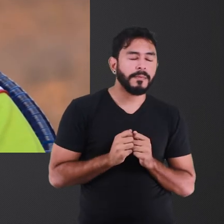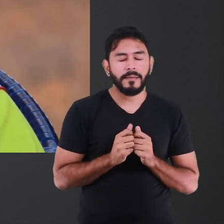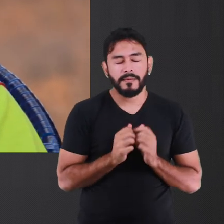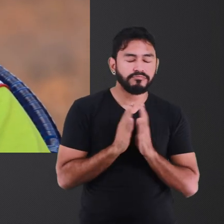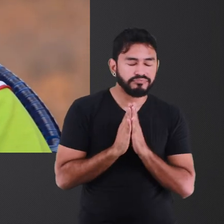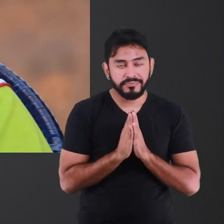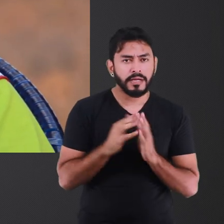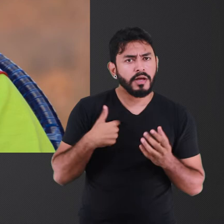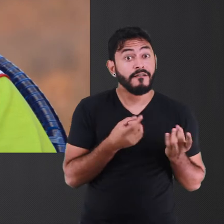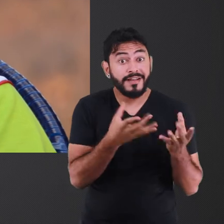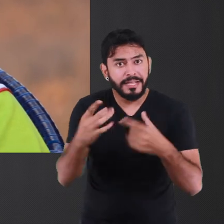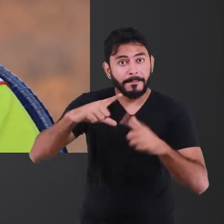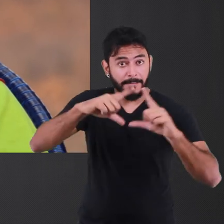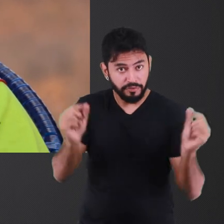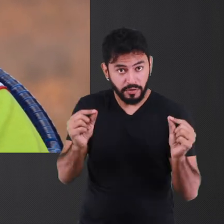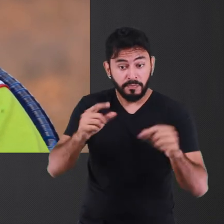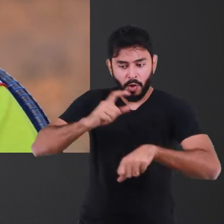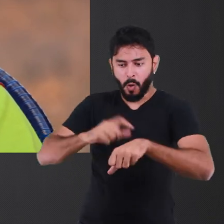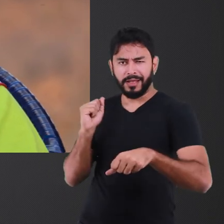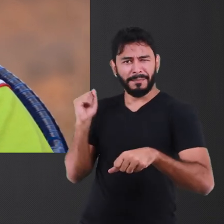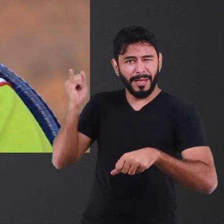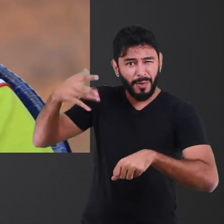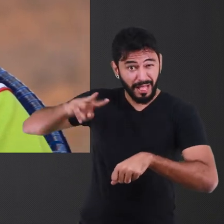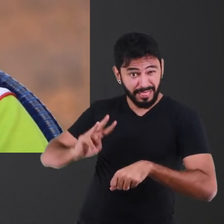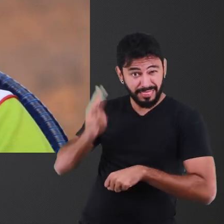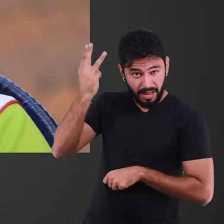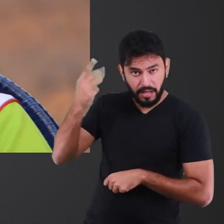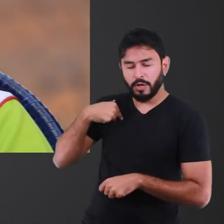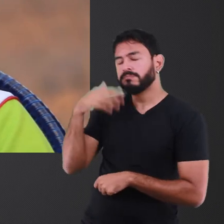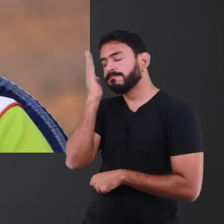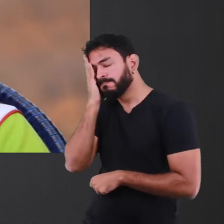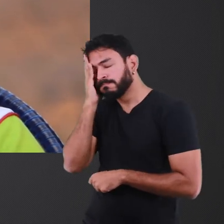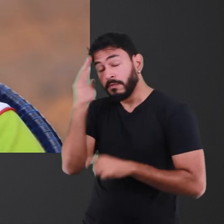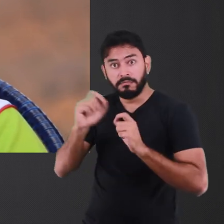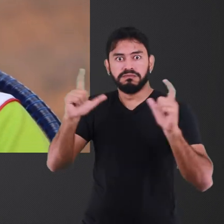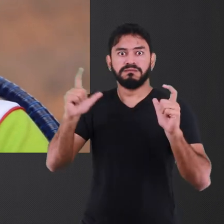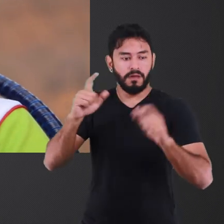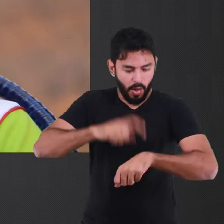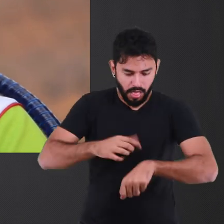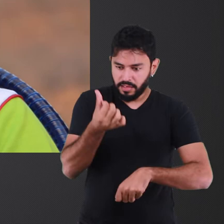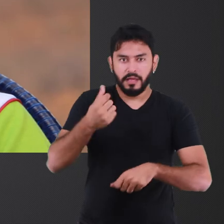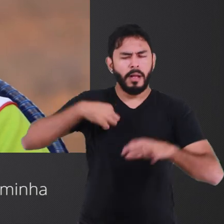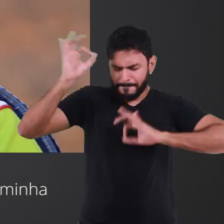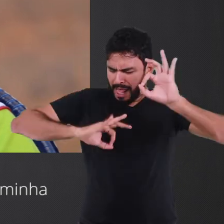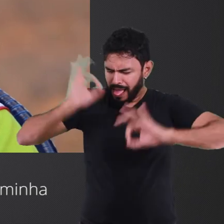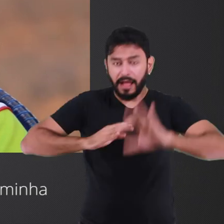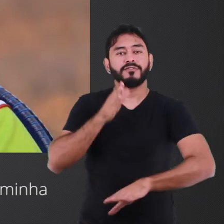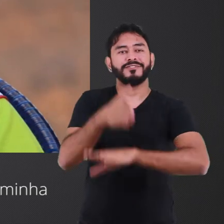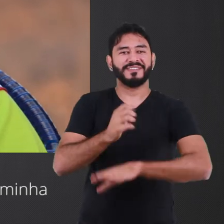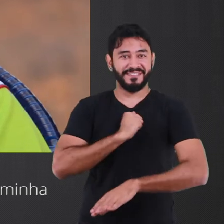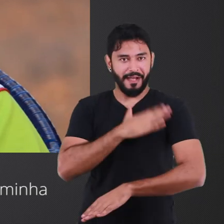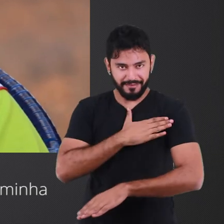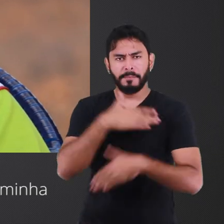Daí eu fui dormir a três horas da madrugada, me levantei de seis, me arrumei e fui para o IEF fazer a prova. E daí,